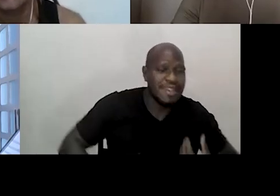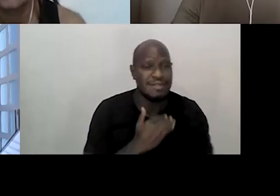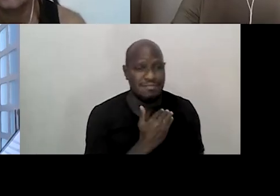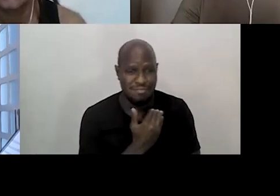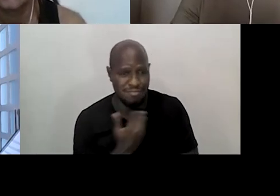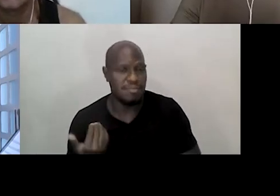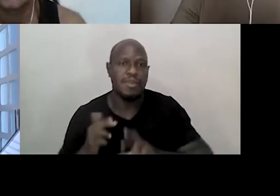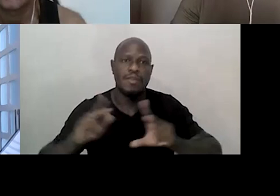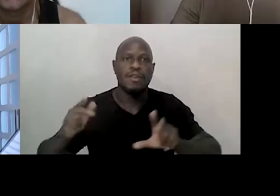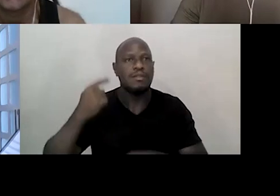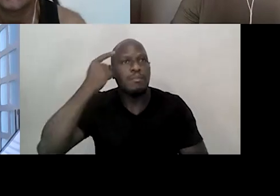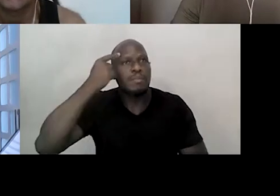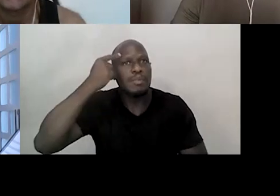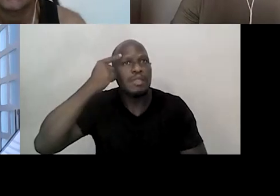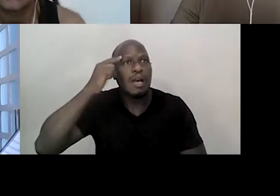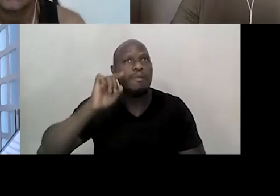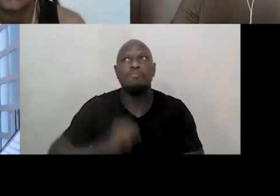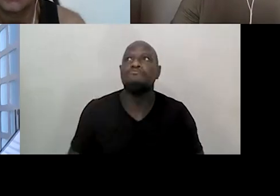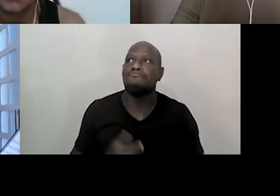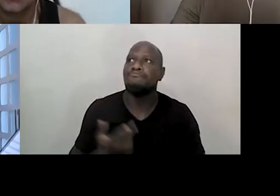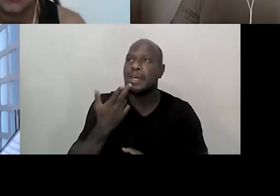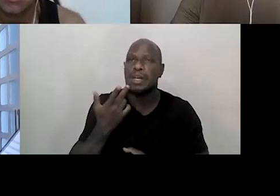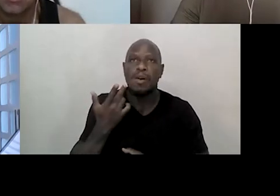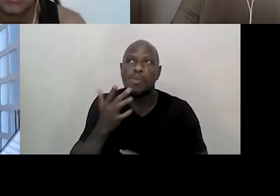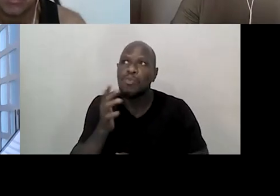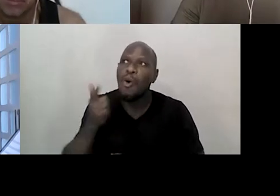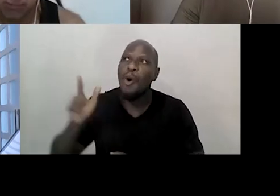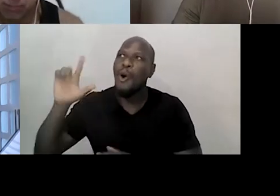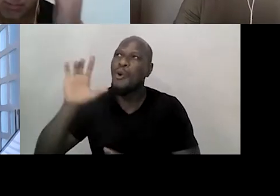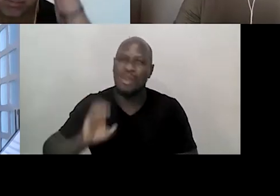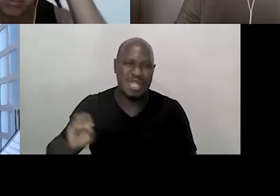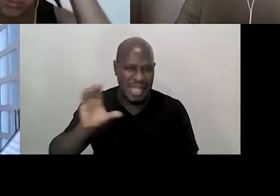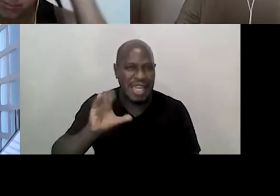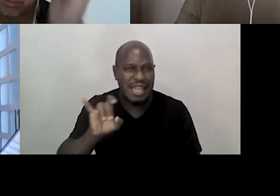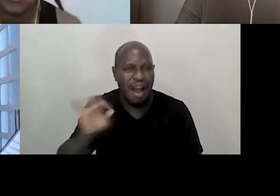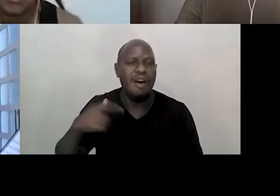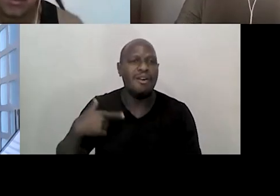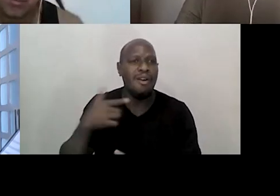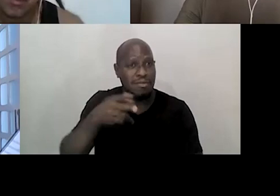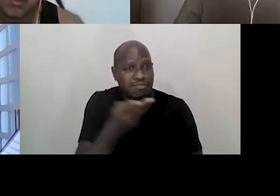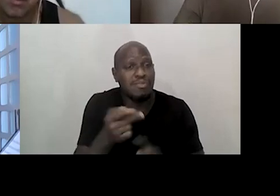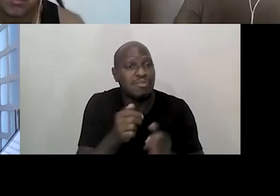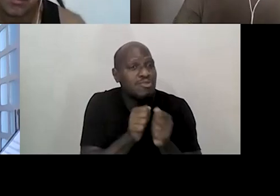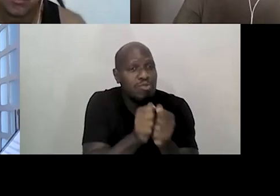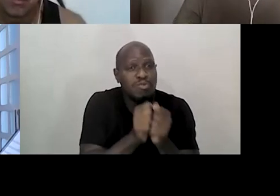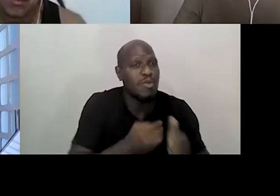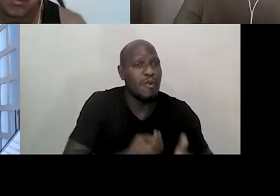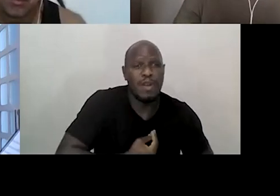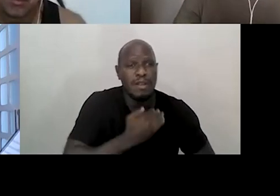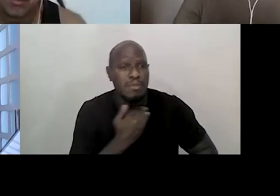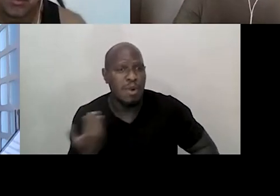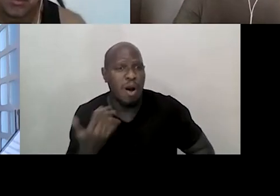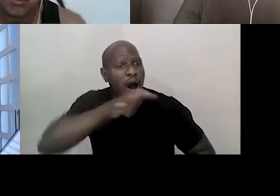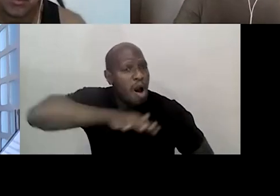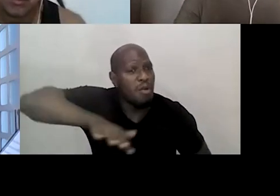diferente de um pensamento ocidental, elas caminham juntas, elas caminham juntas, então ali é um terreiro, e é um terreiro de